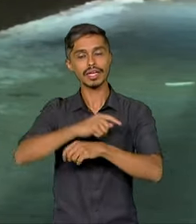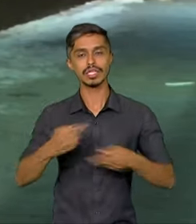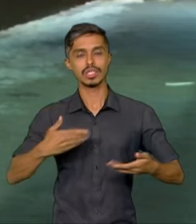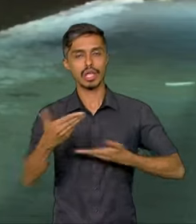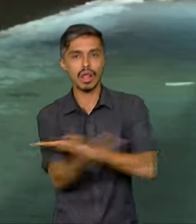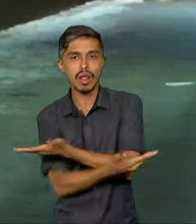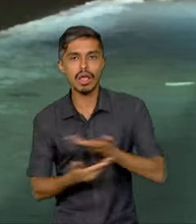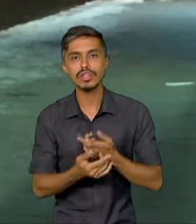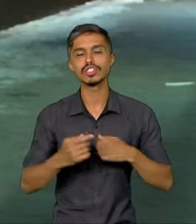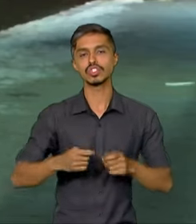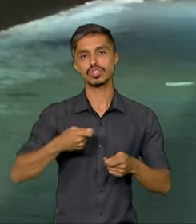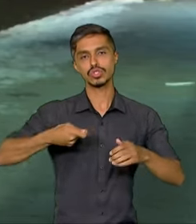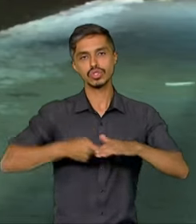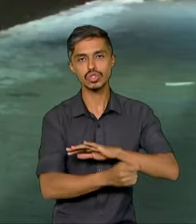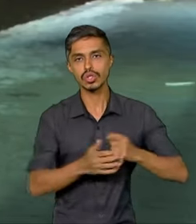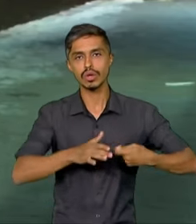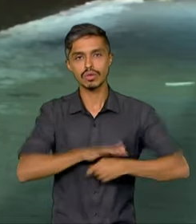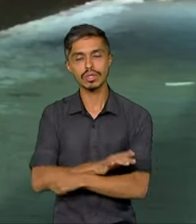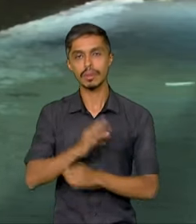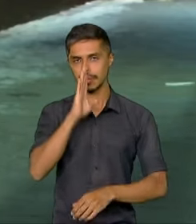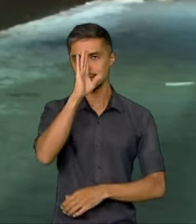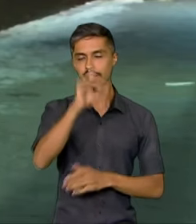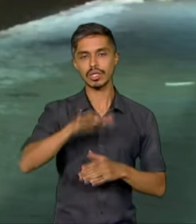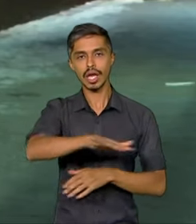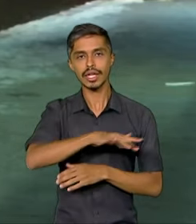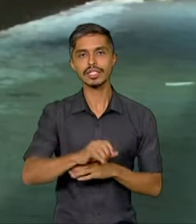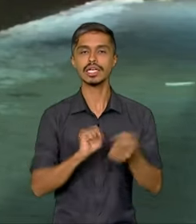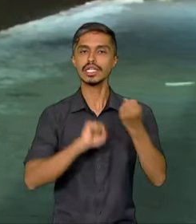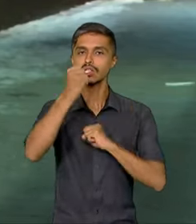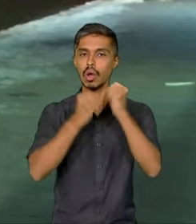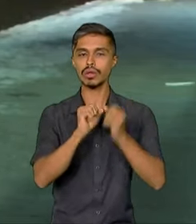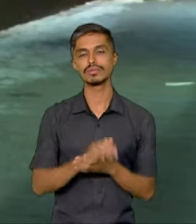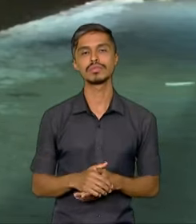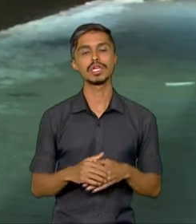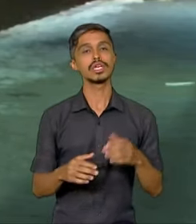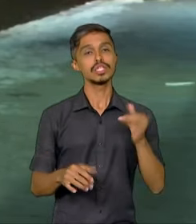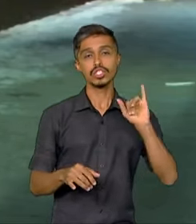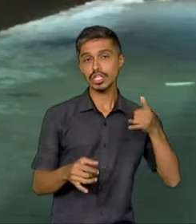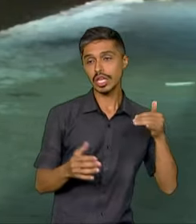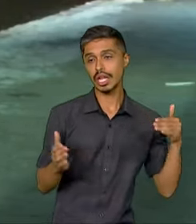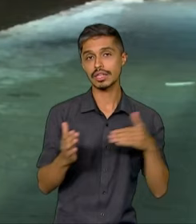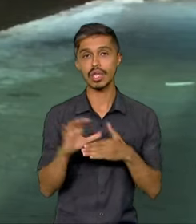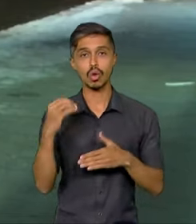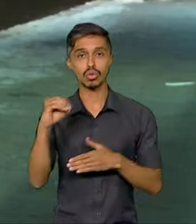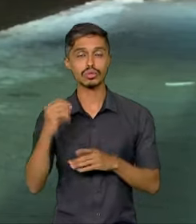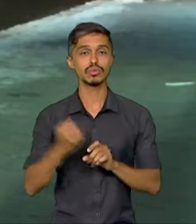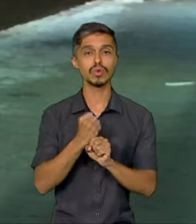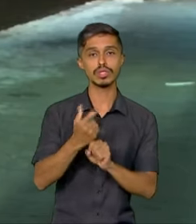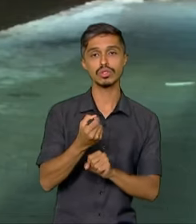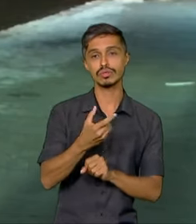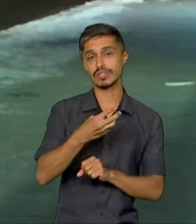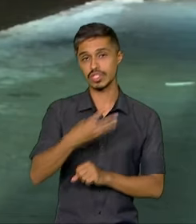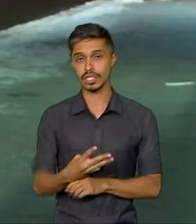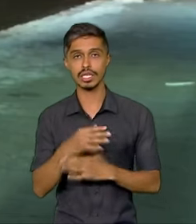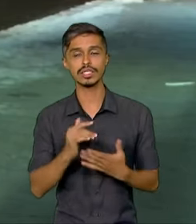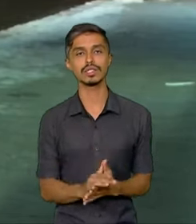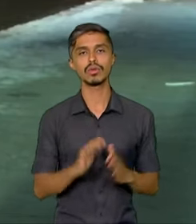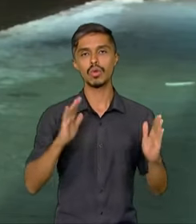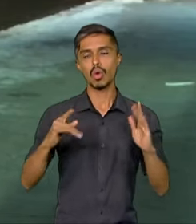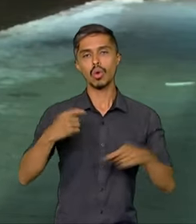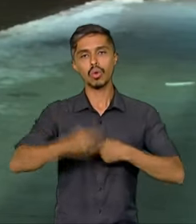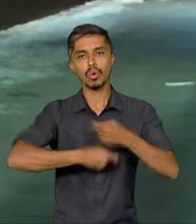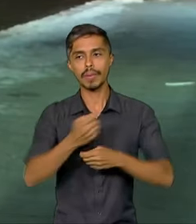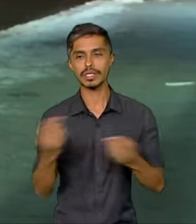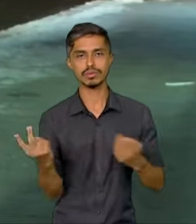investimentos, principalmente no setor da indústria. Entre janeiro e outubro de 2023, o comércio bilateral